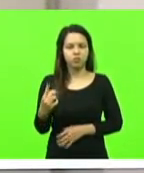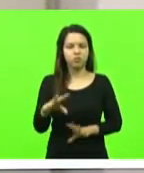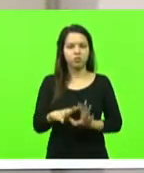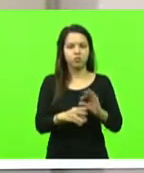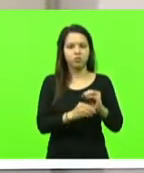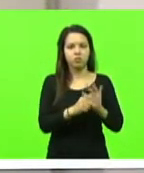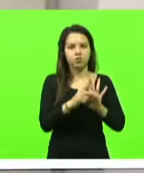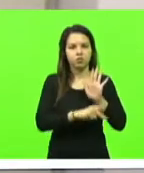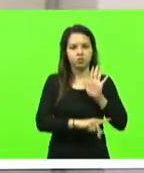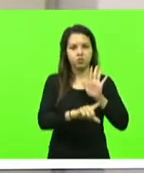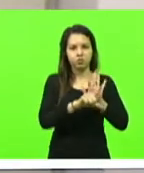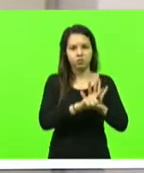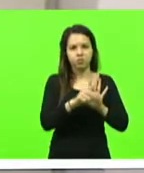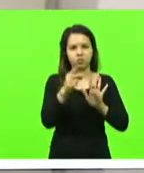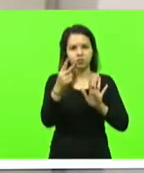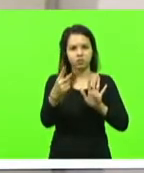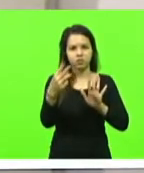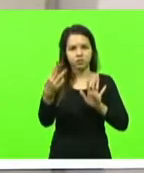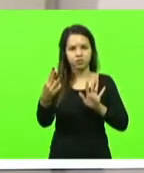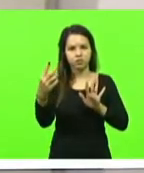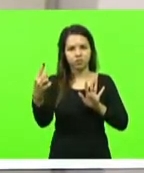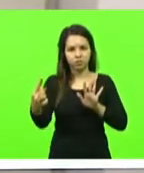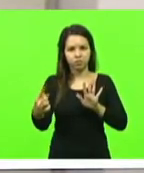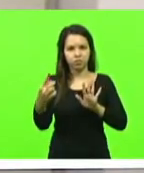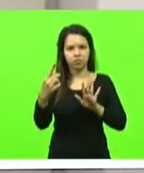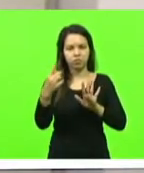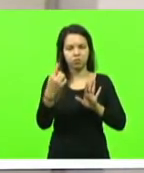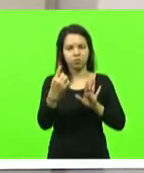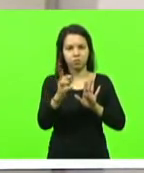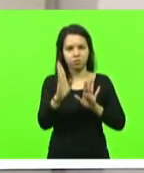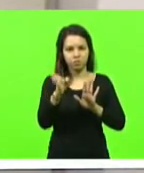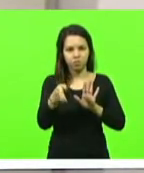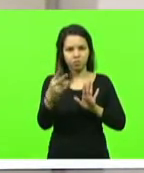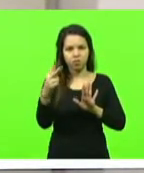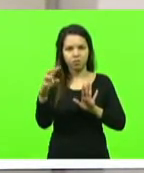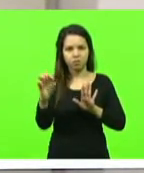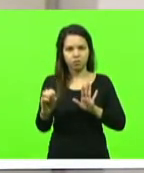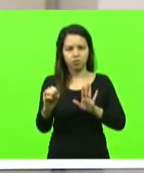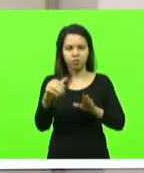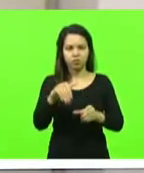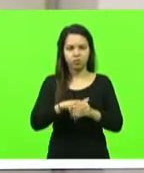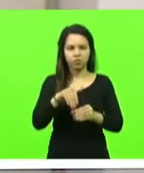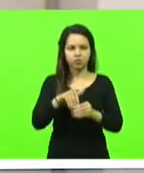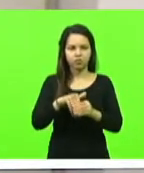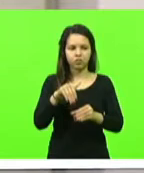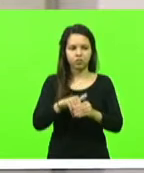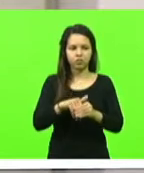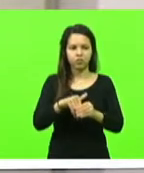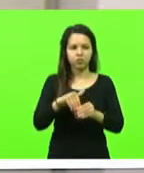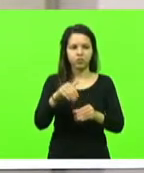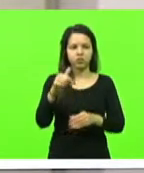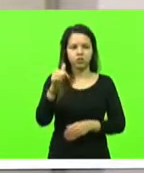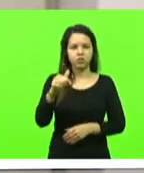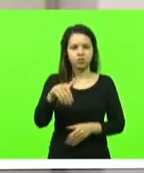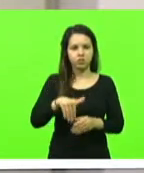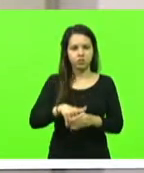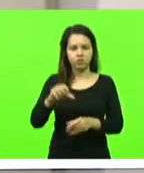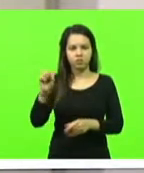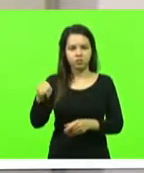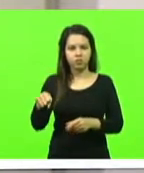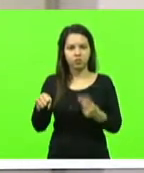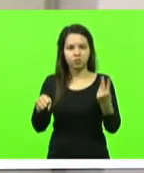projeto de lei número 231 barra 2020, com a seguinte votação, 7 votos sim, 23